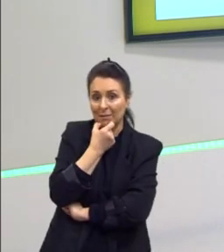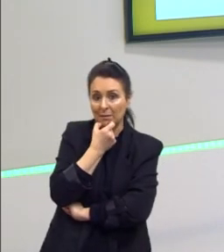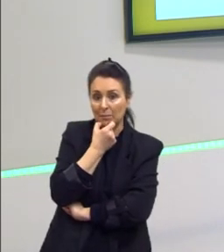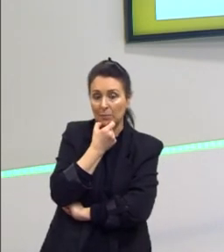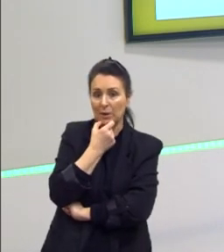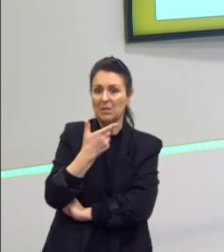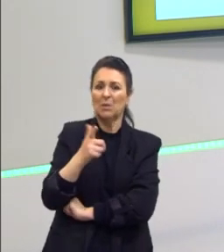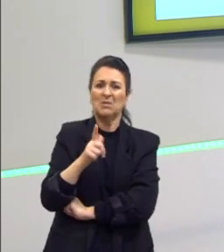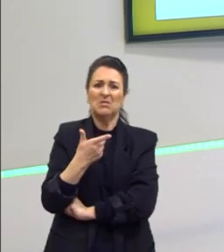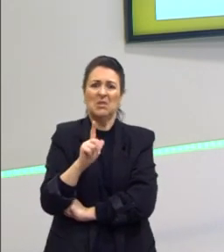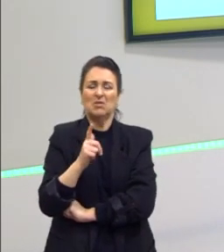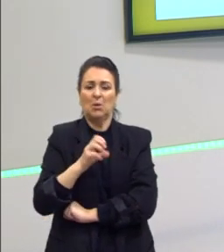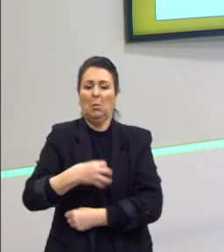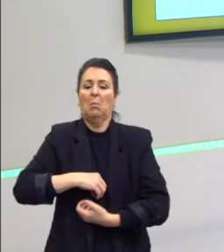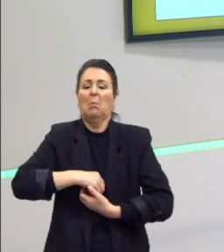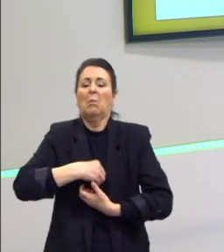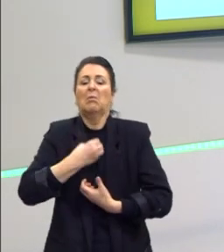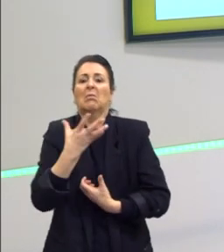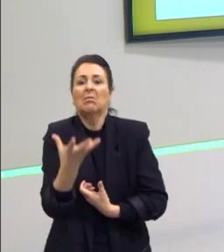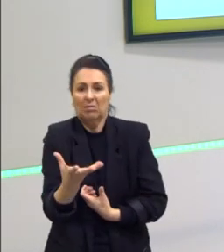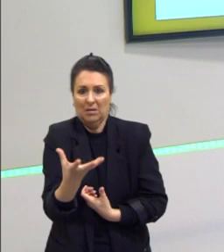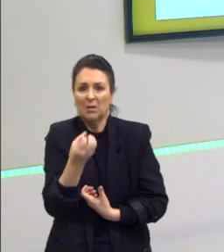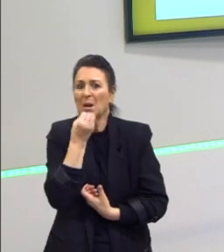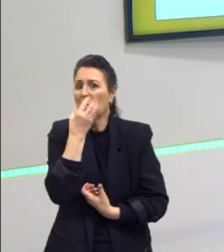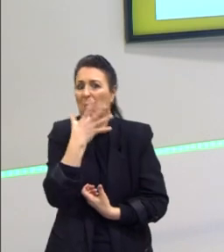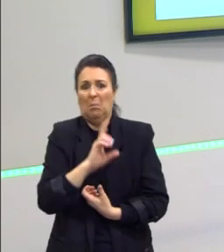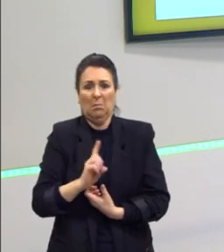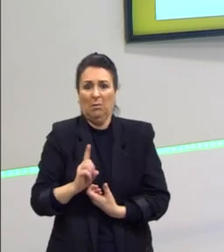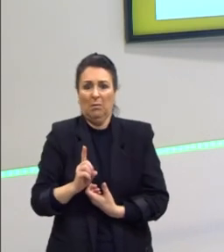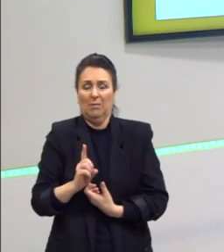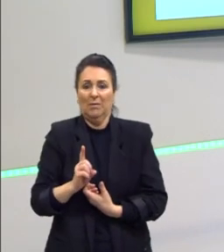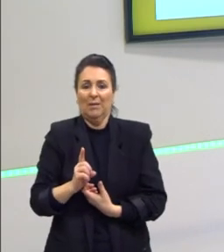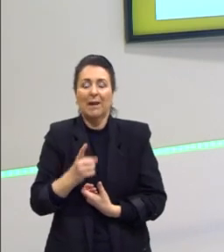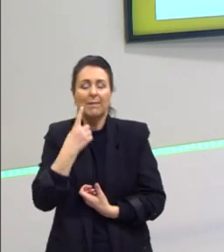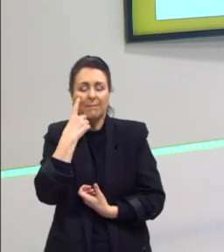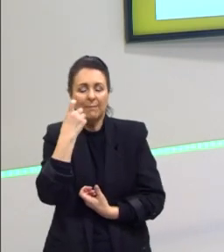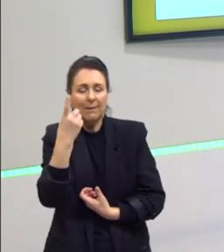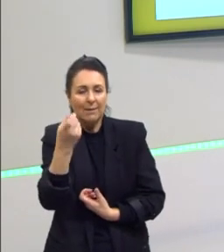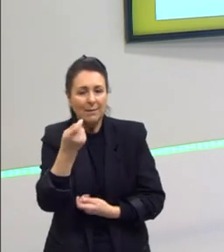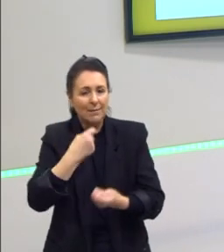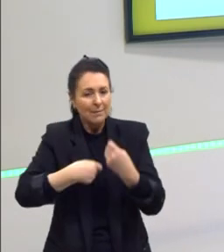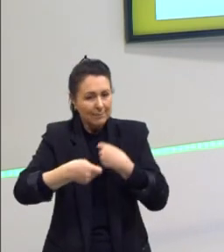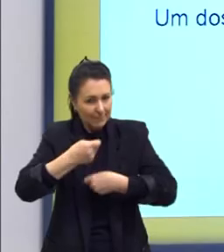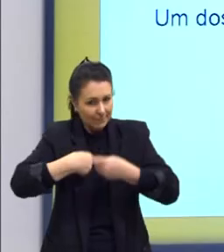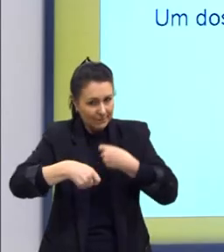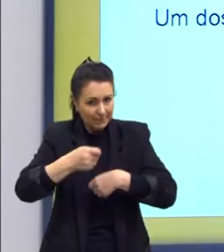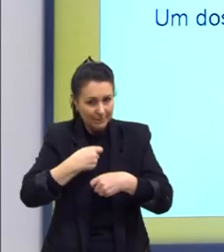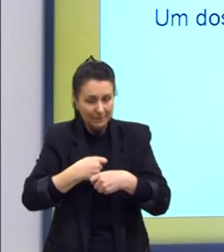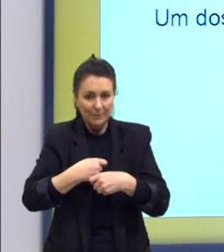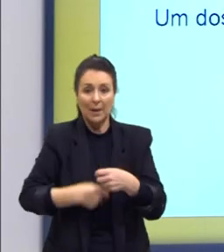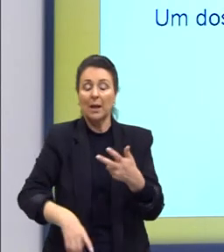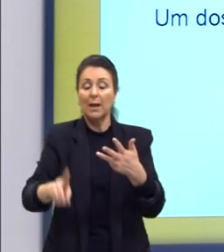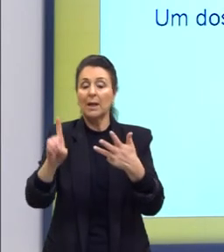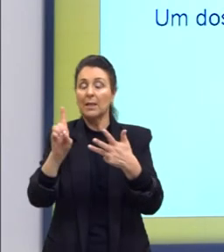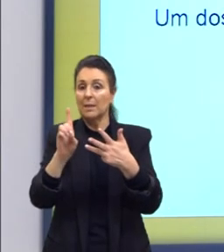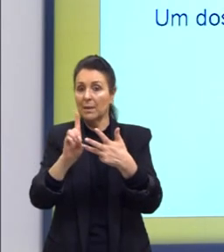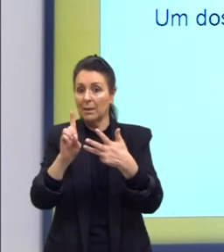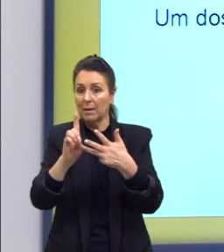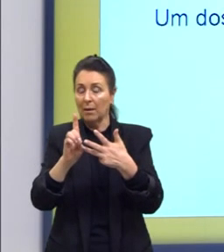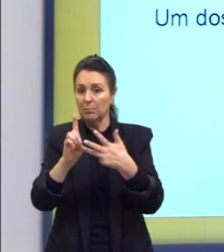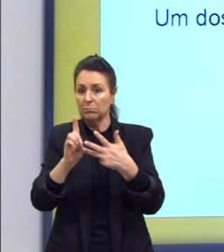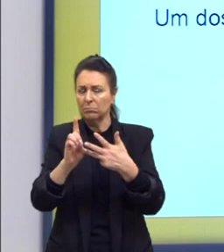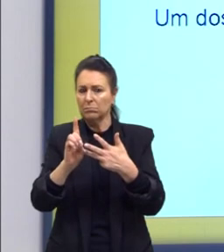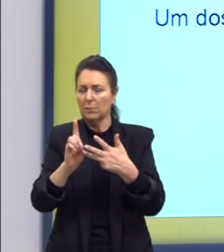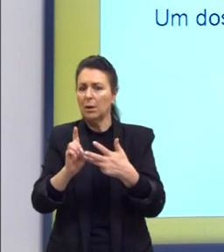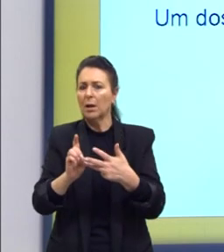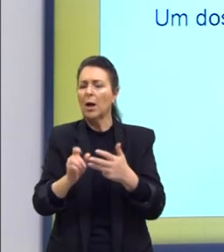altruísmo, não tinha uma bondade britânica. Eles tinham interesses econômicos. Não é a opção C. Opção D, afirmação